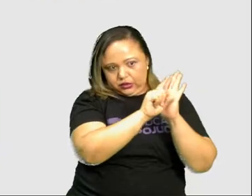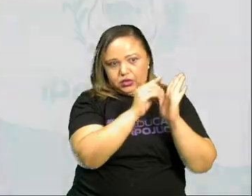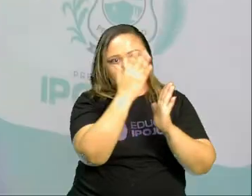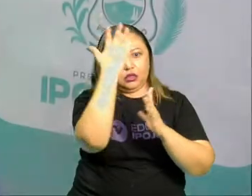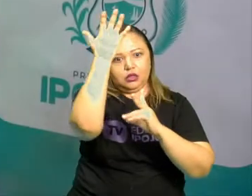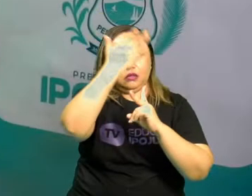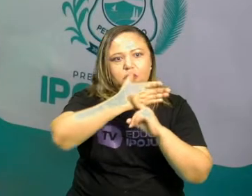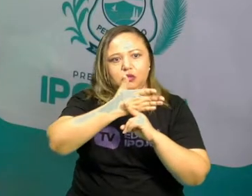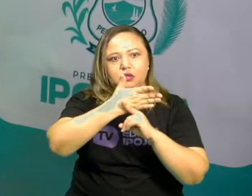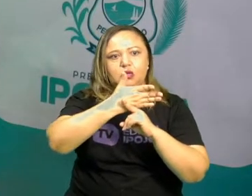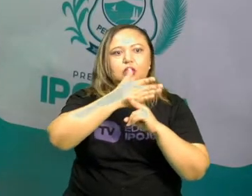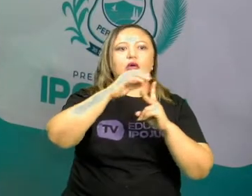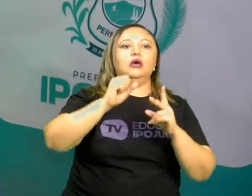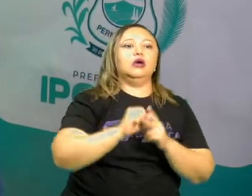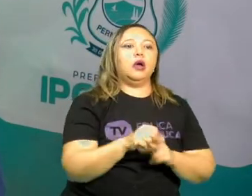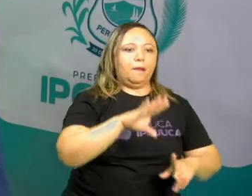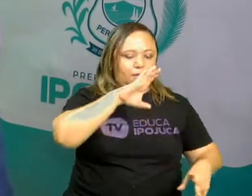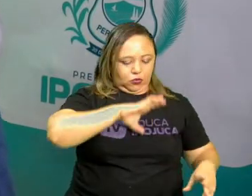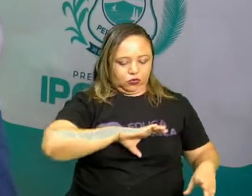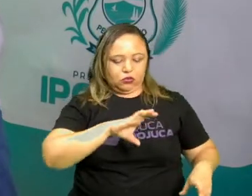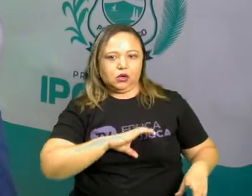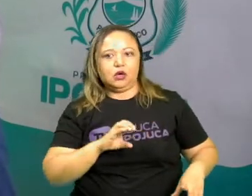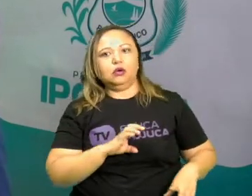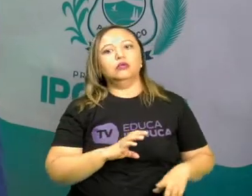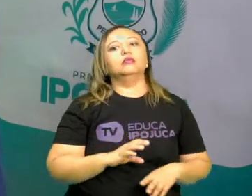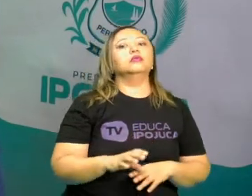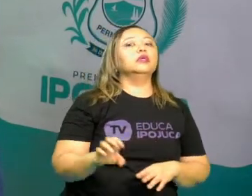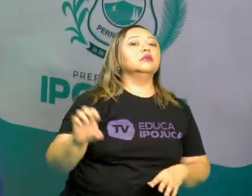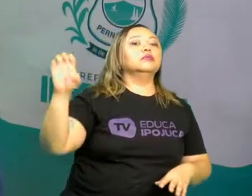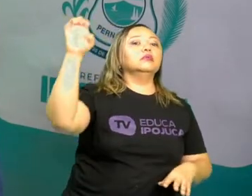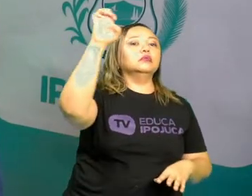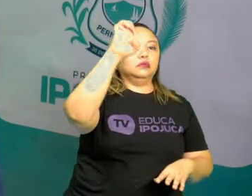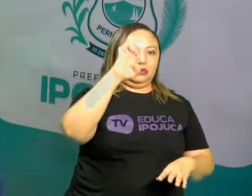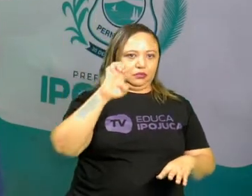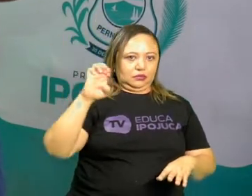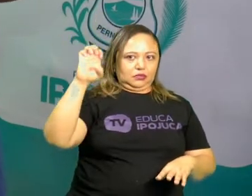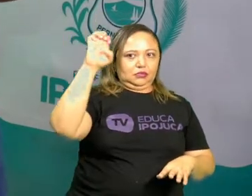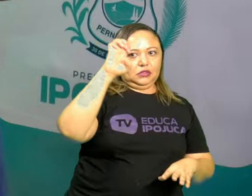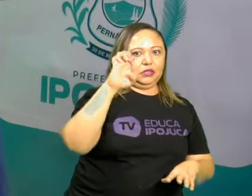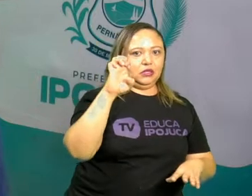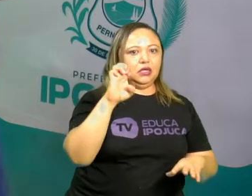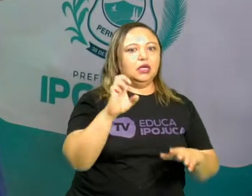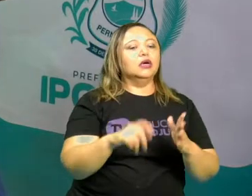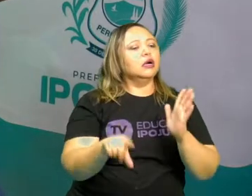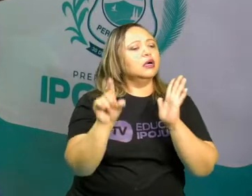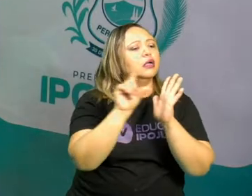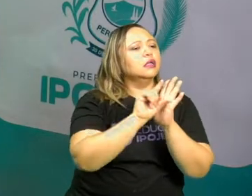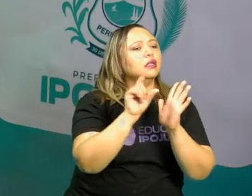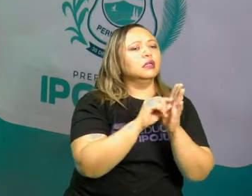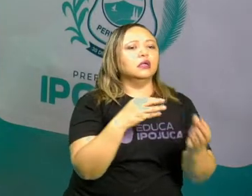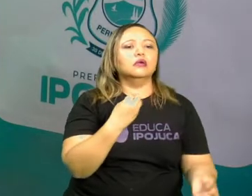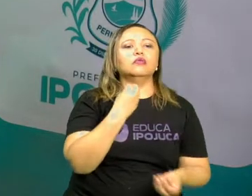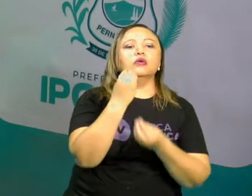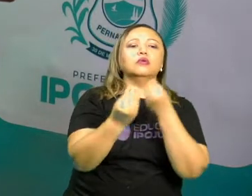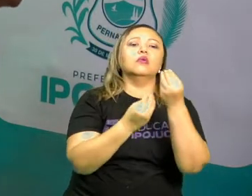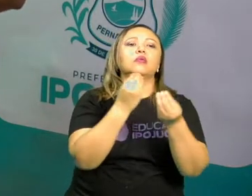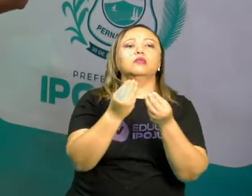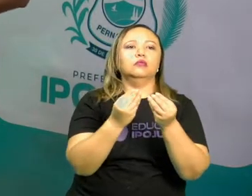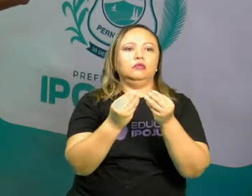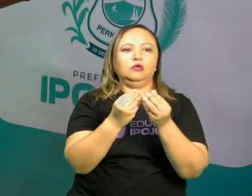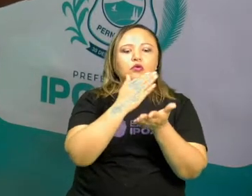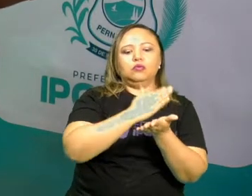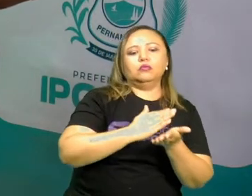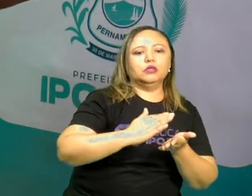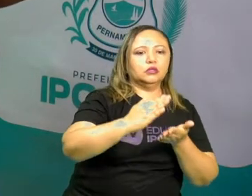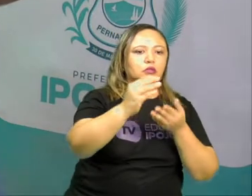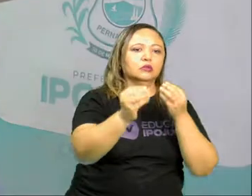esses dois países, Portugal e Espanha. A gente vai ver como é que esse tratado foi concebido. O que foi